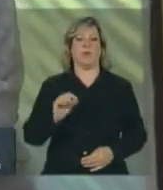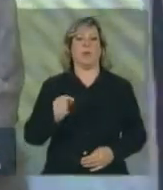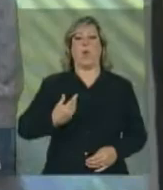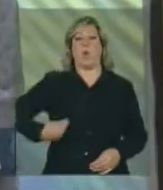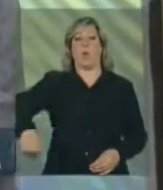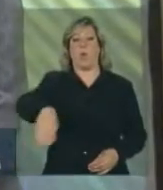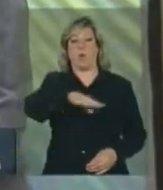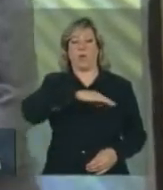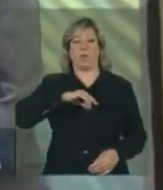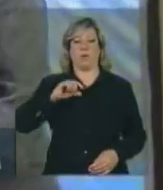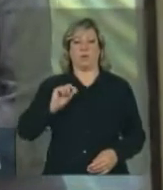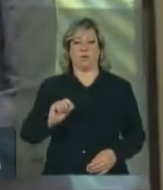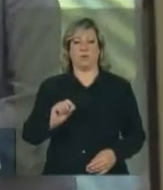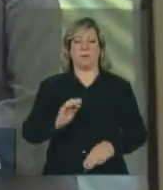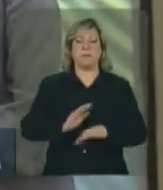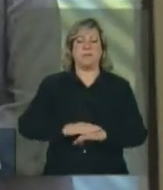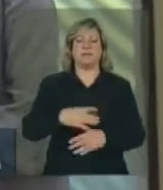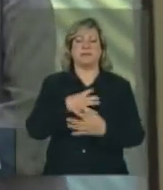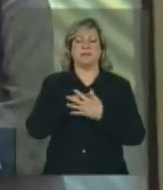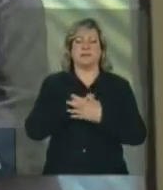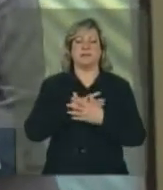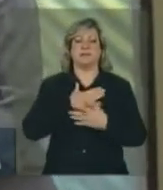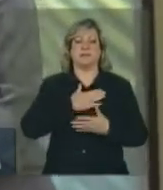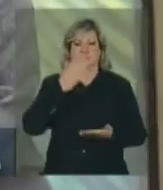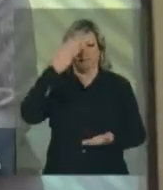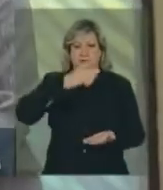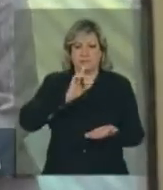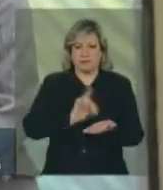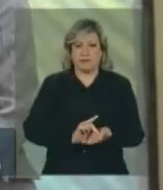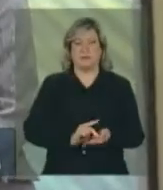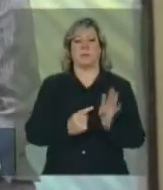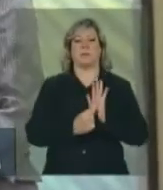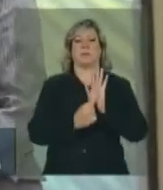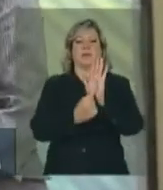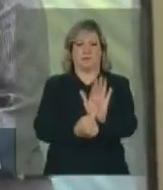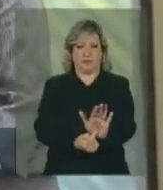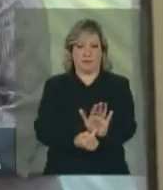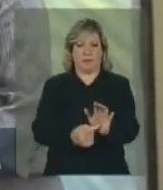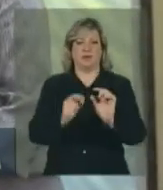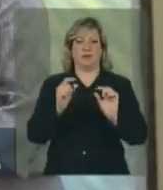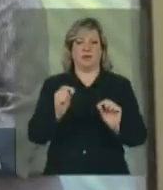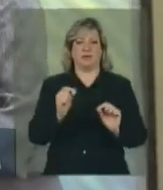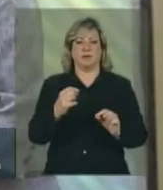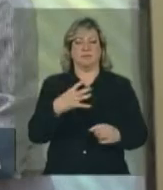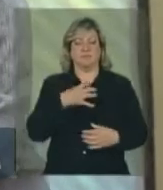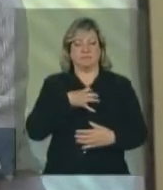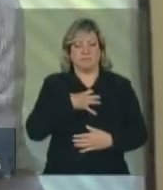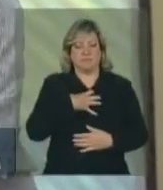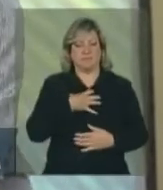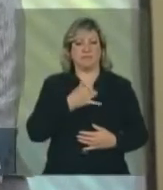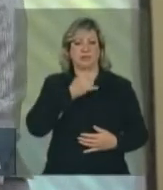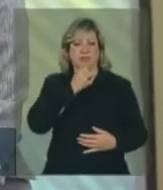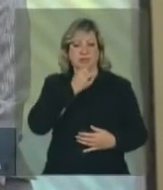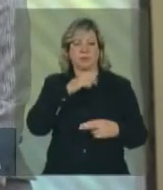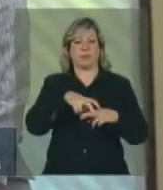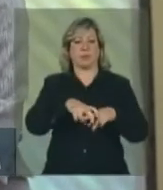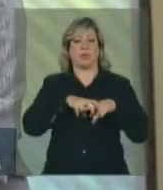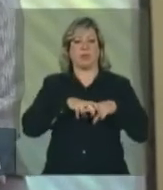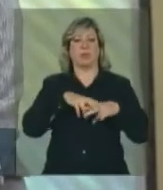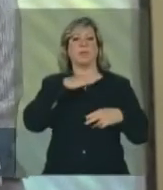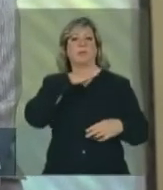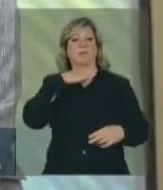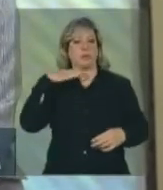nossas mais sinceras manifestações de pesar pela morte